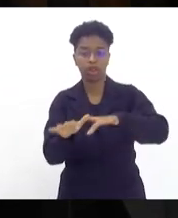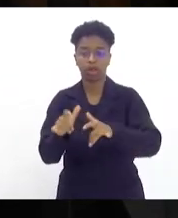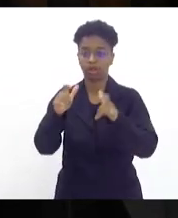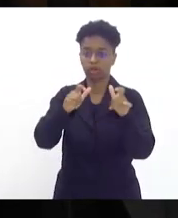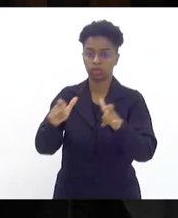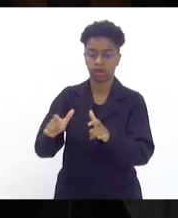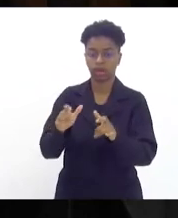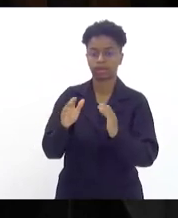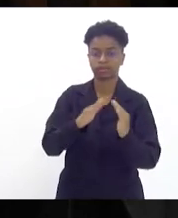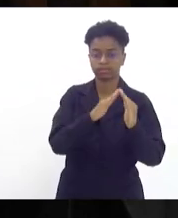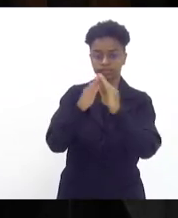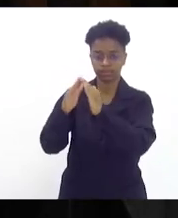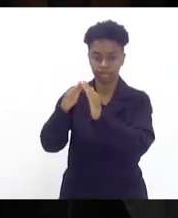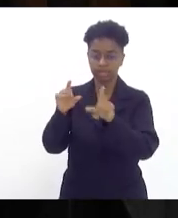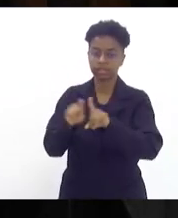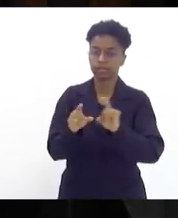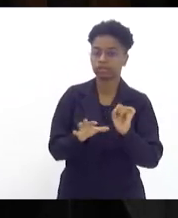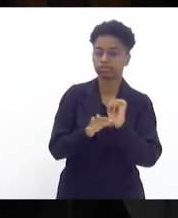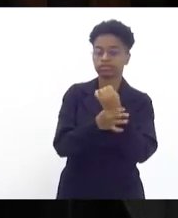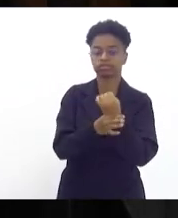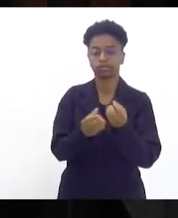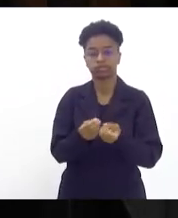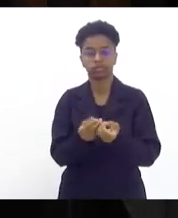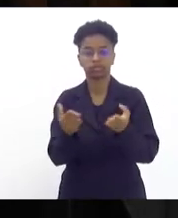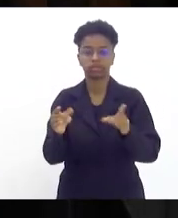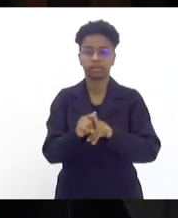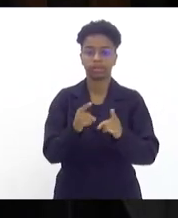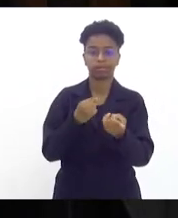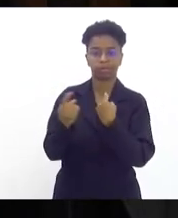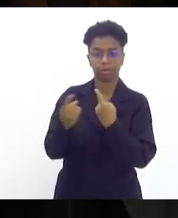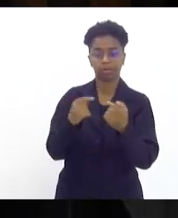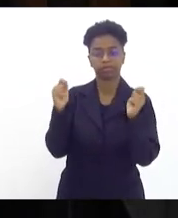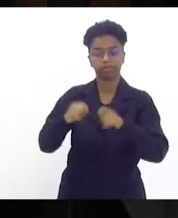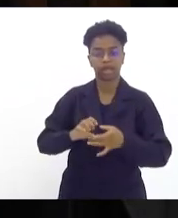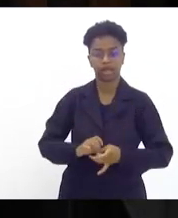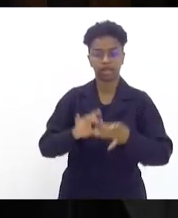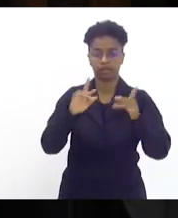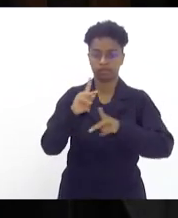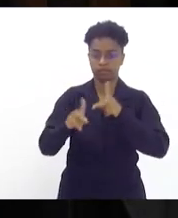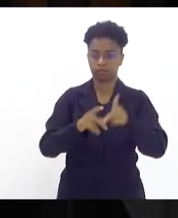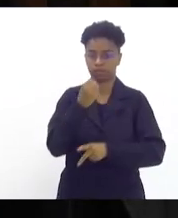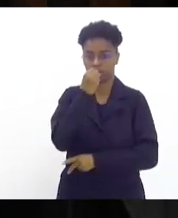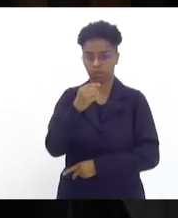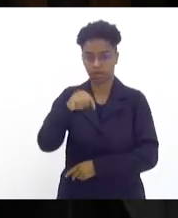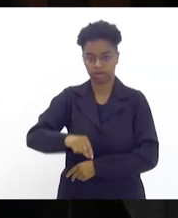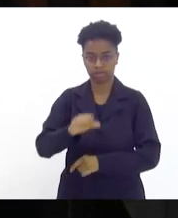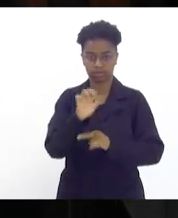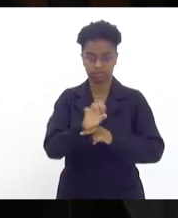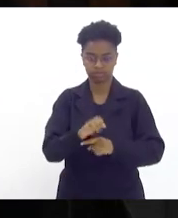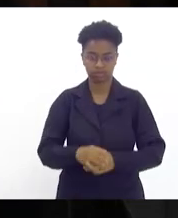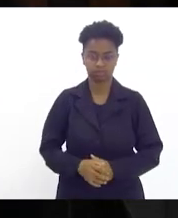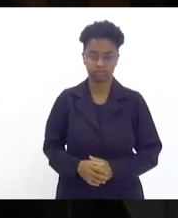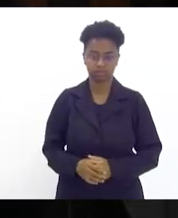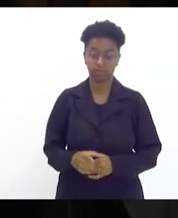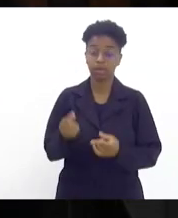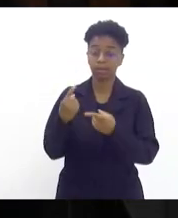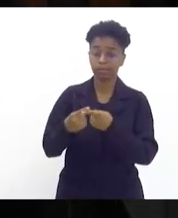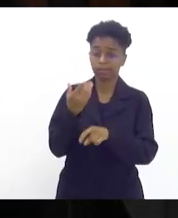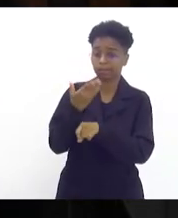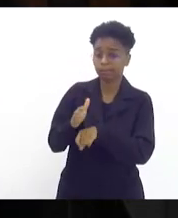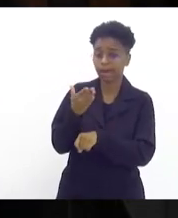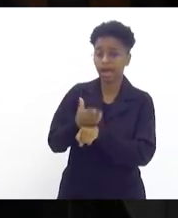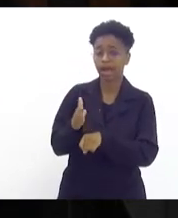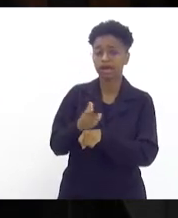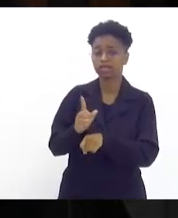comunidades, garantindo a segurança e o ir e vir da população de bem do nosso Estado. Esse é um exercício